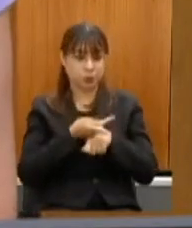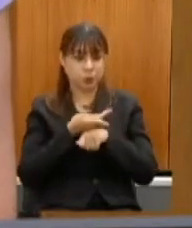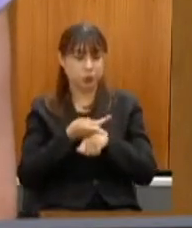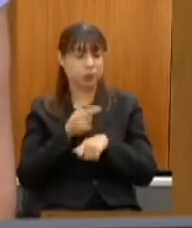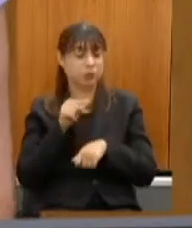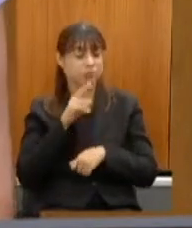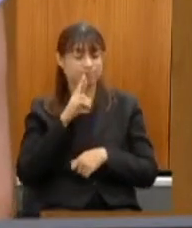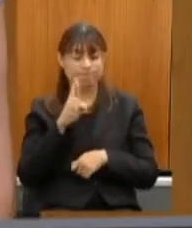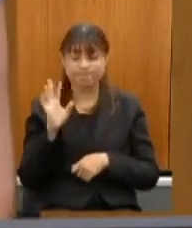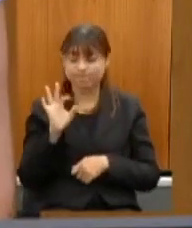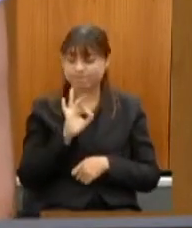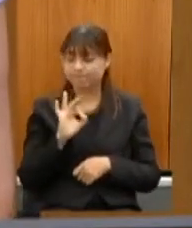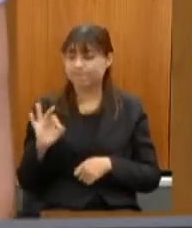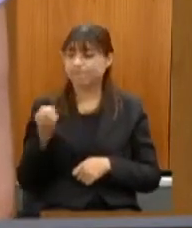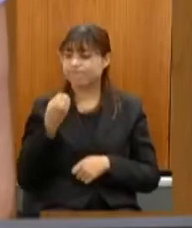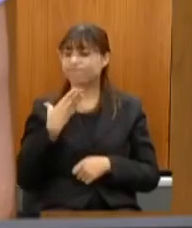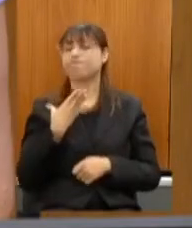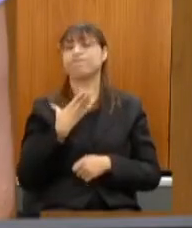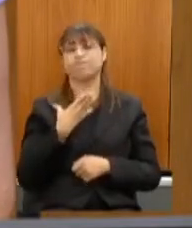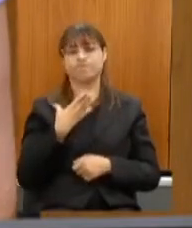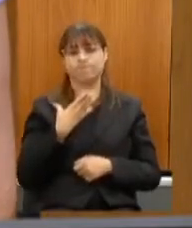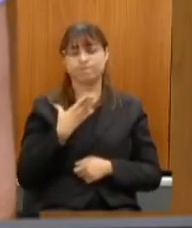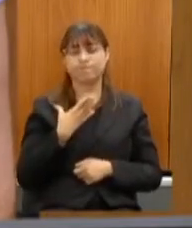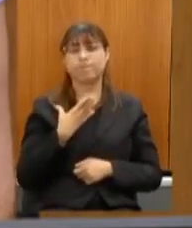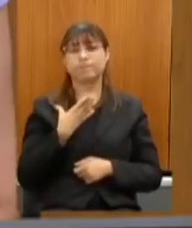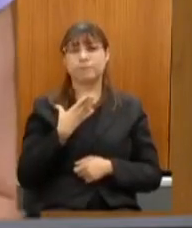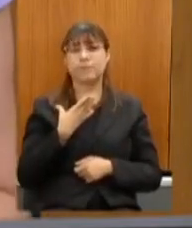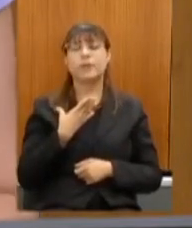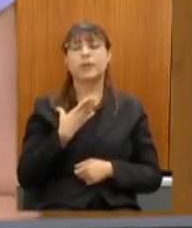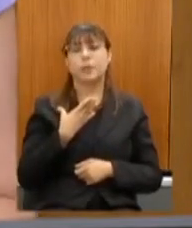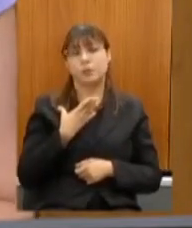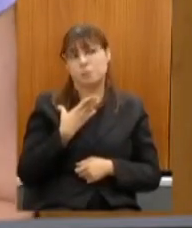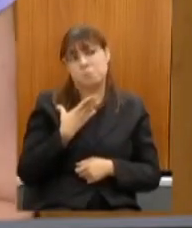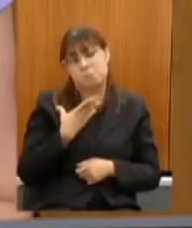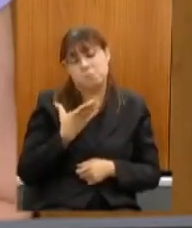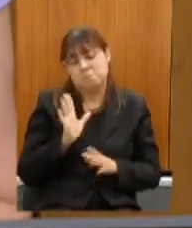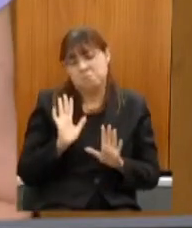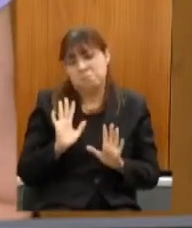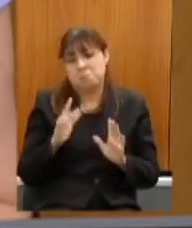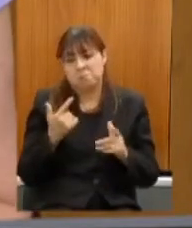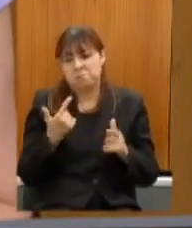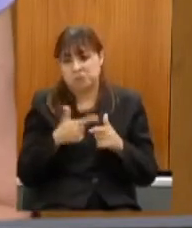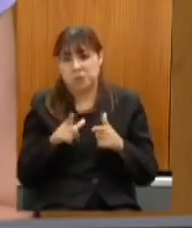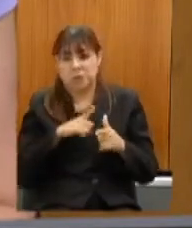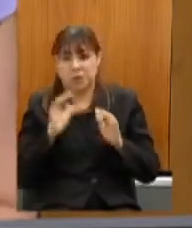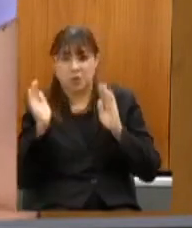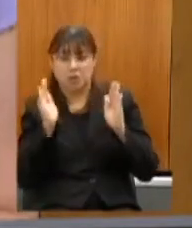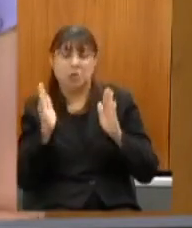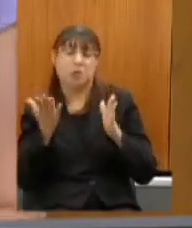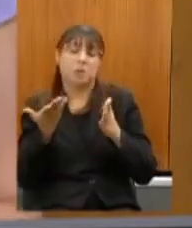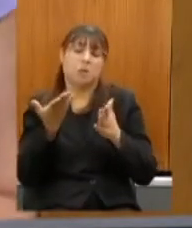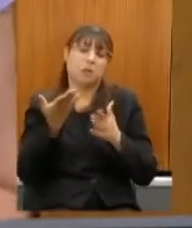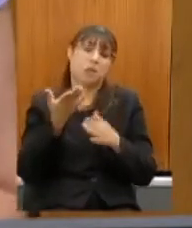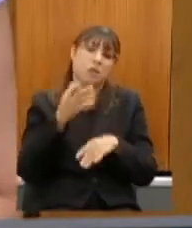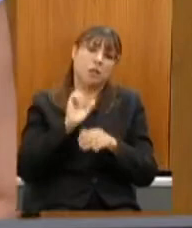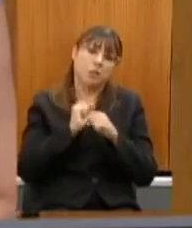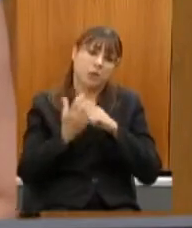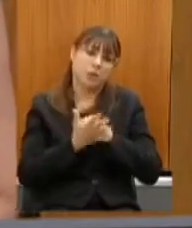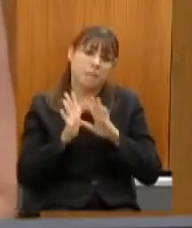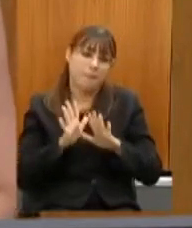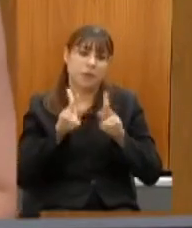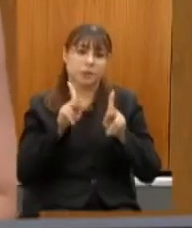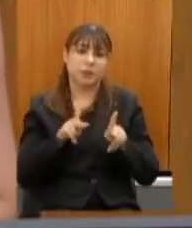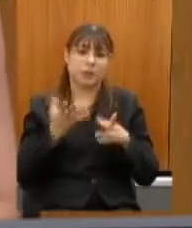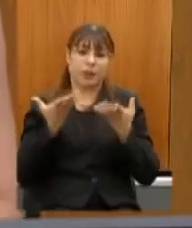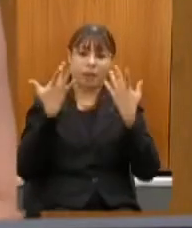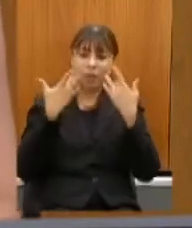muito bom então mesmo num período de pandemia mas pelo fato das pessoas procurarem a natureza as montanhas acho que esse é um fato